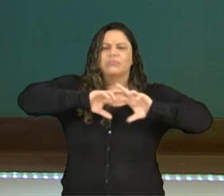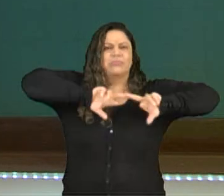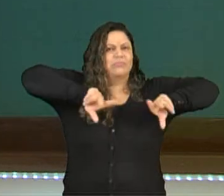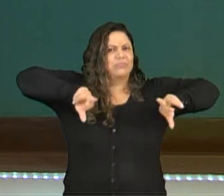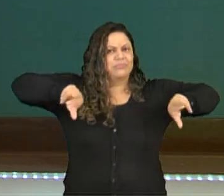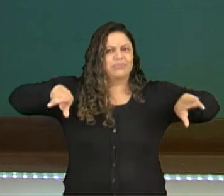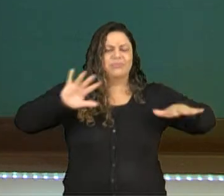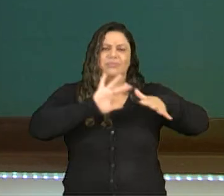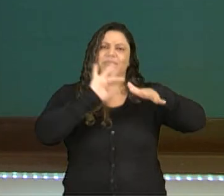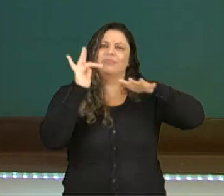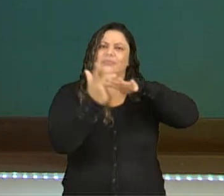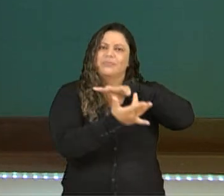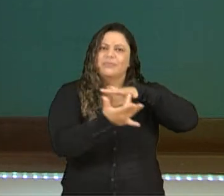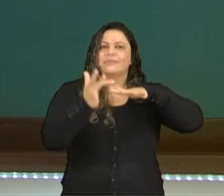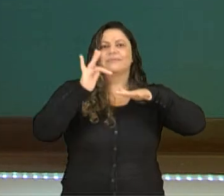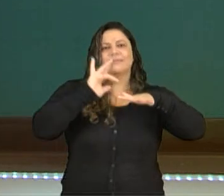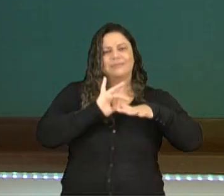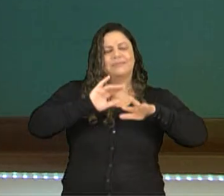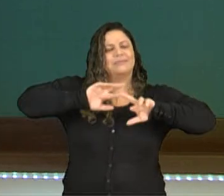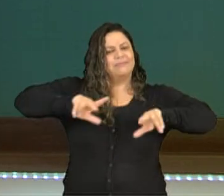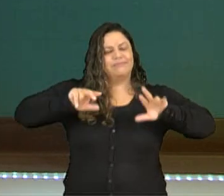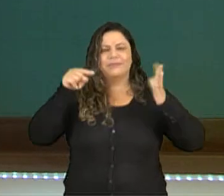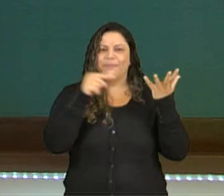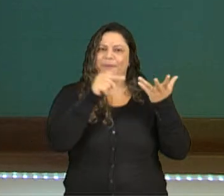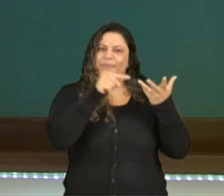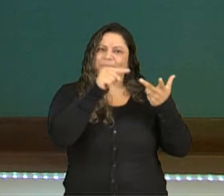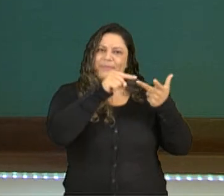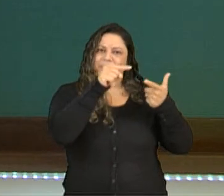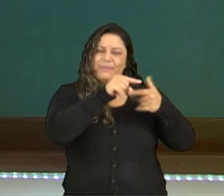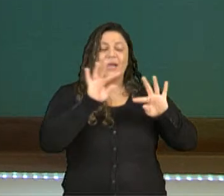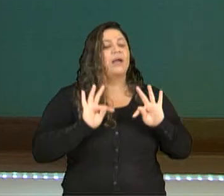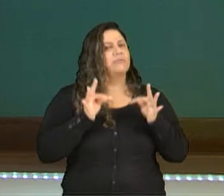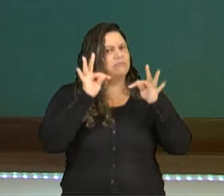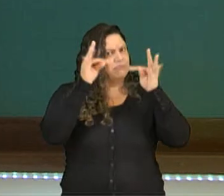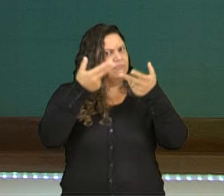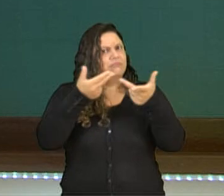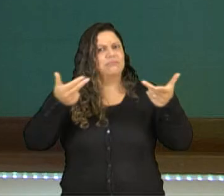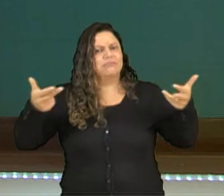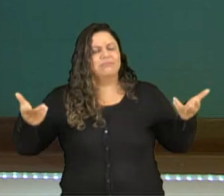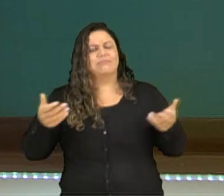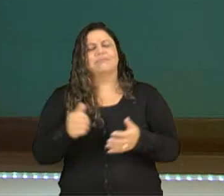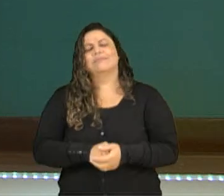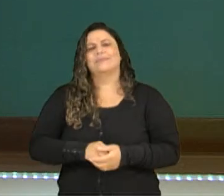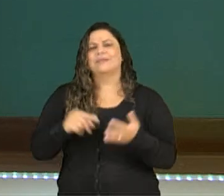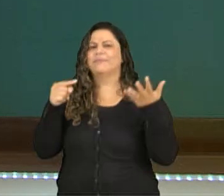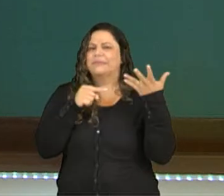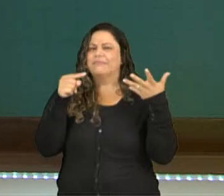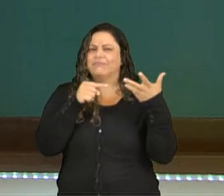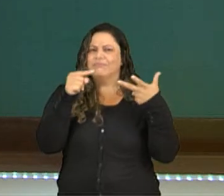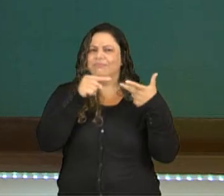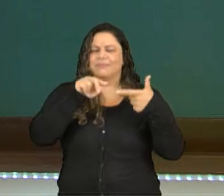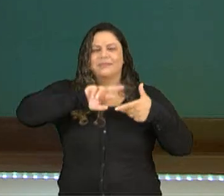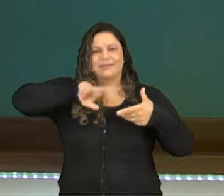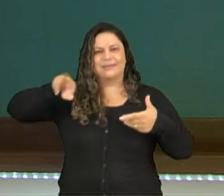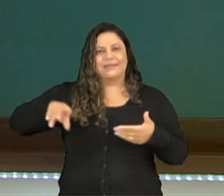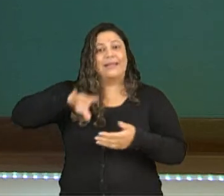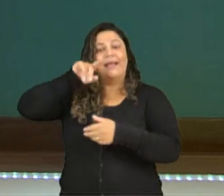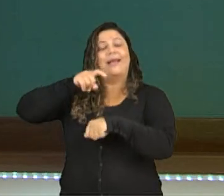as redes sociais. Então hoje a nossa tecnologia nos proporciona notícia em tempo real.